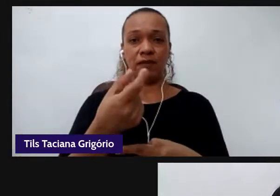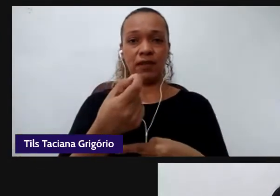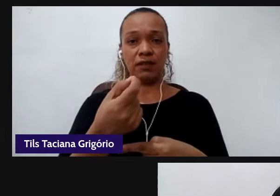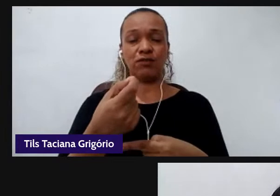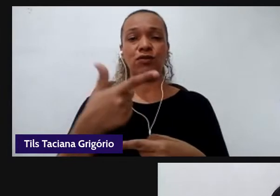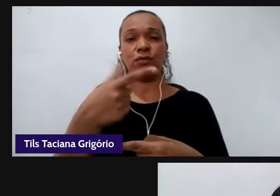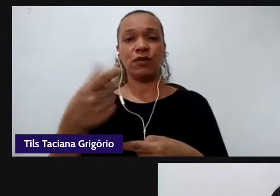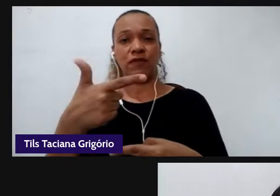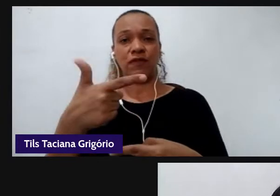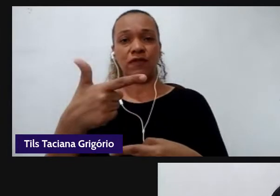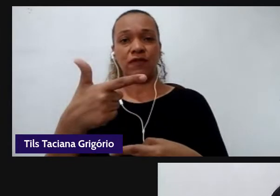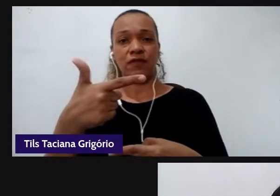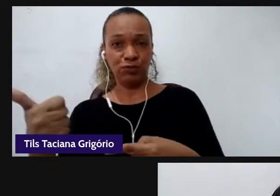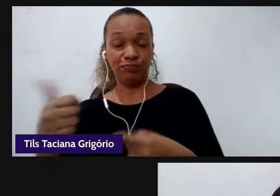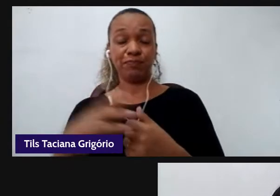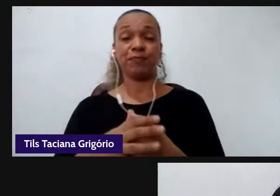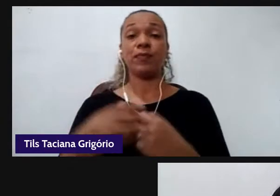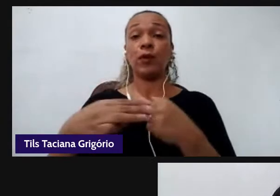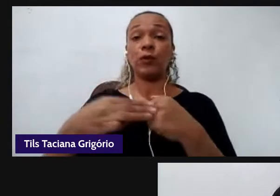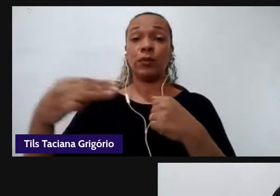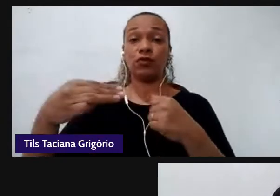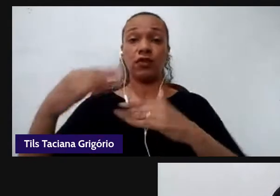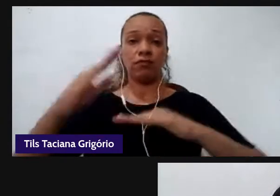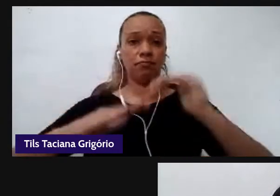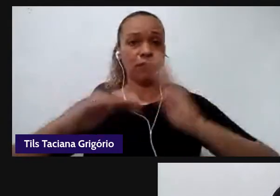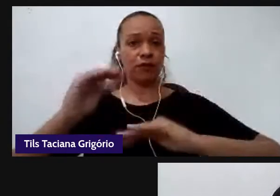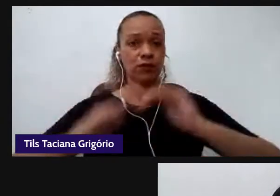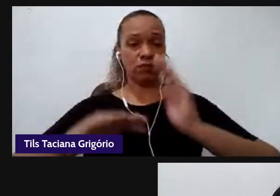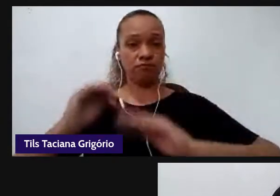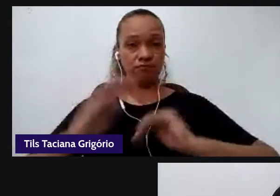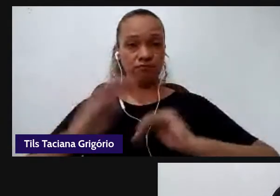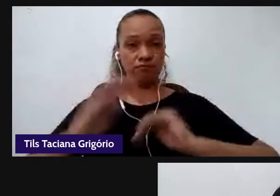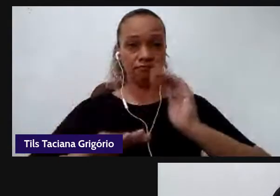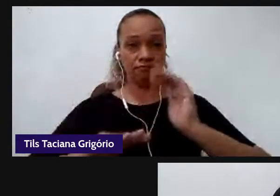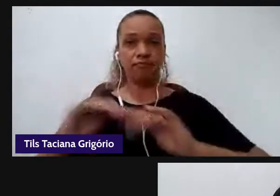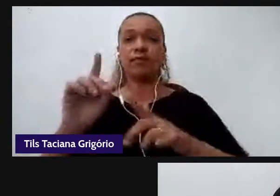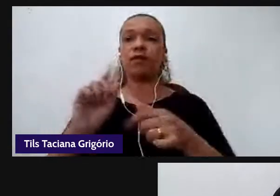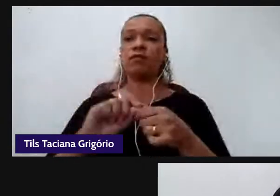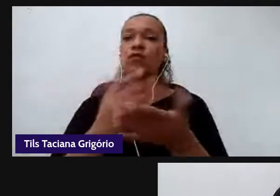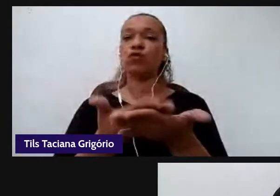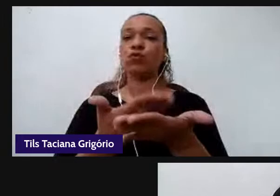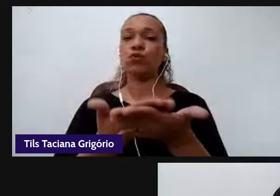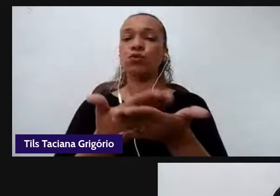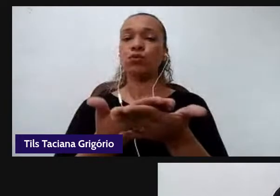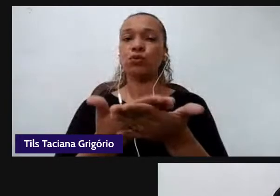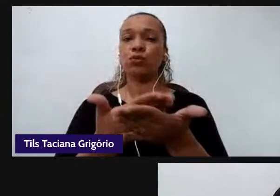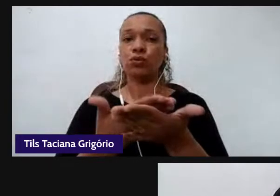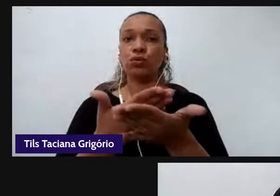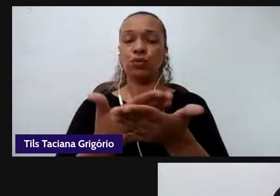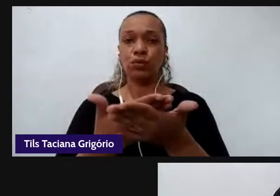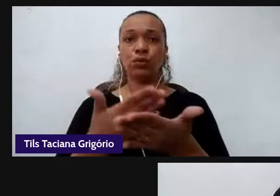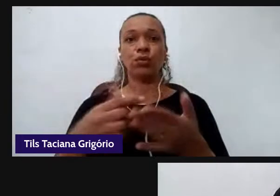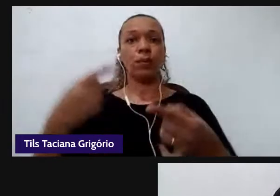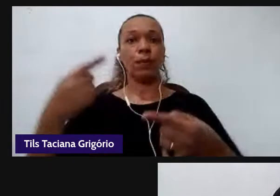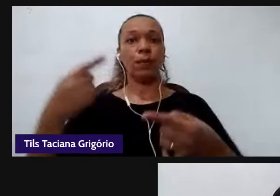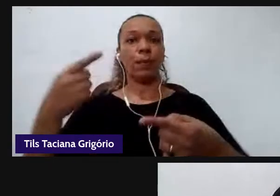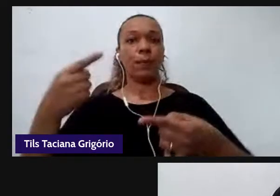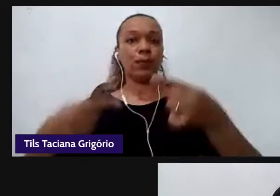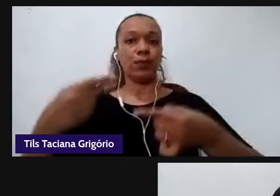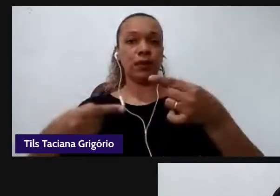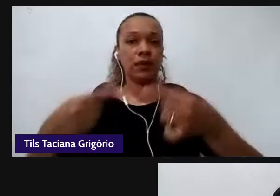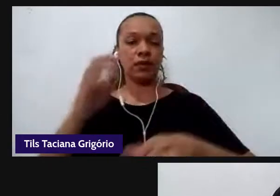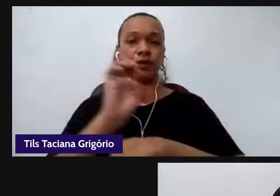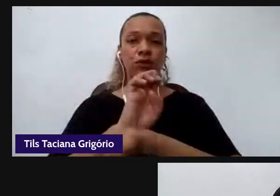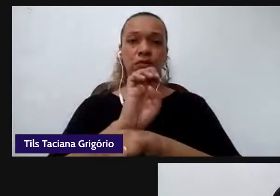No seu mestrado profissional, ela fez um estudo intitulado Política Estadual de Educação Integral para o